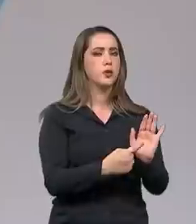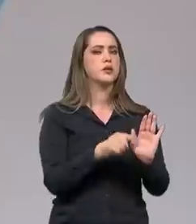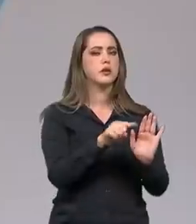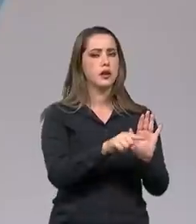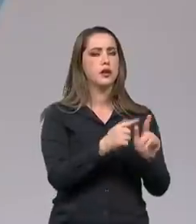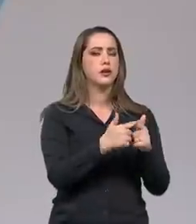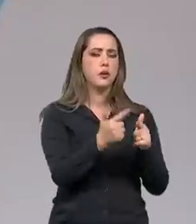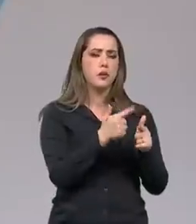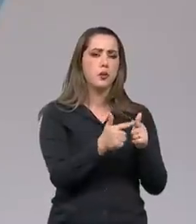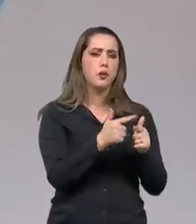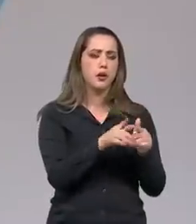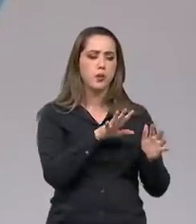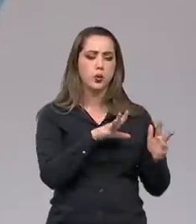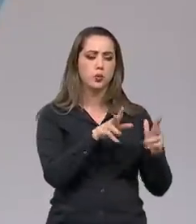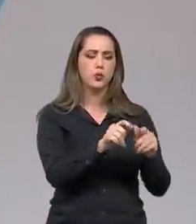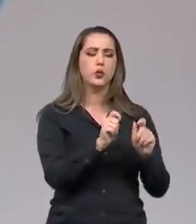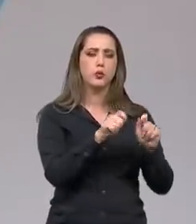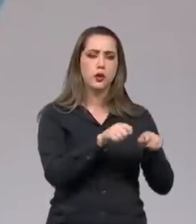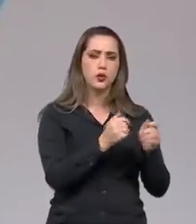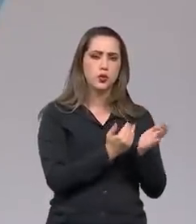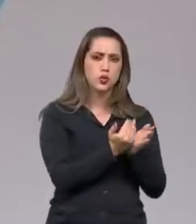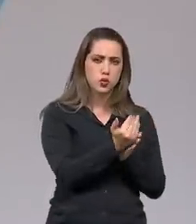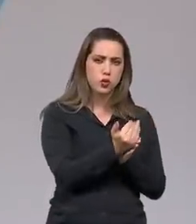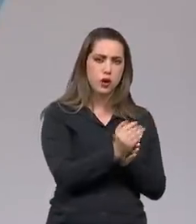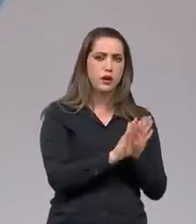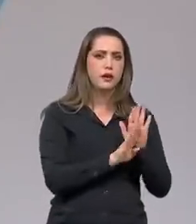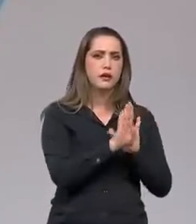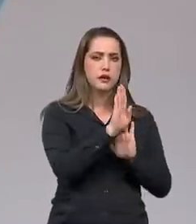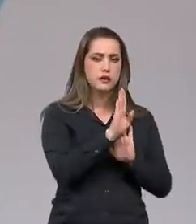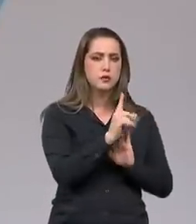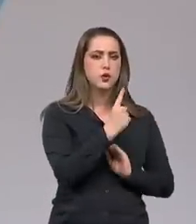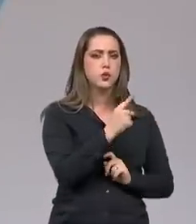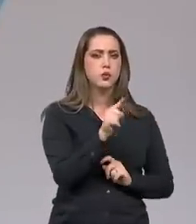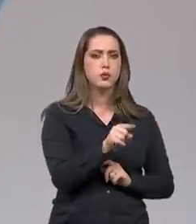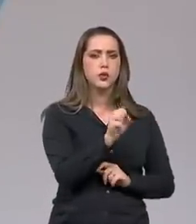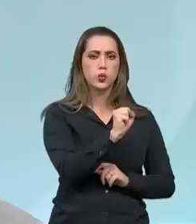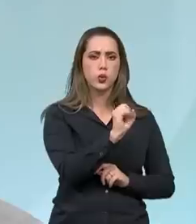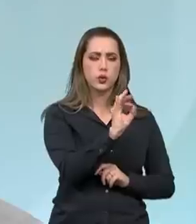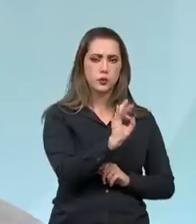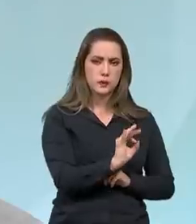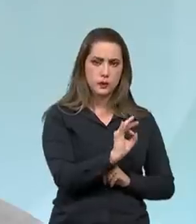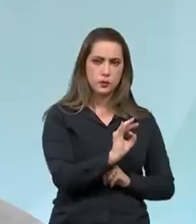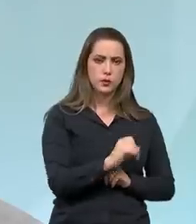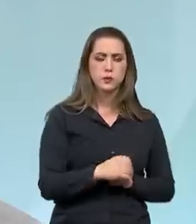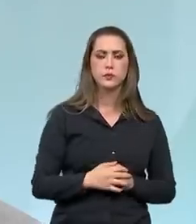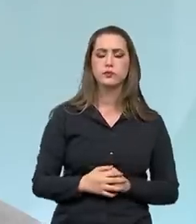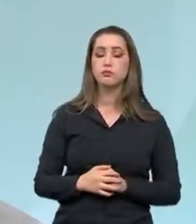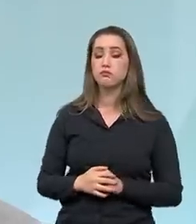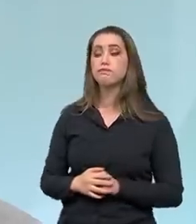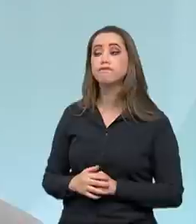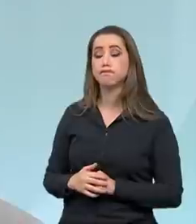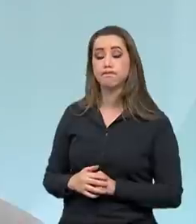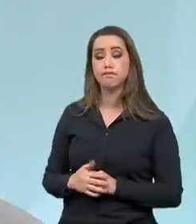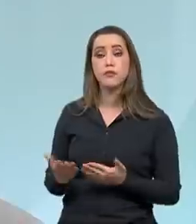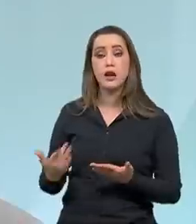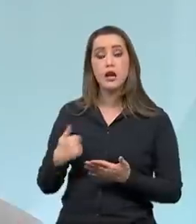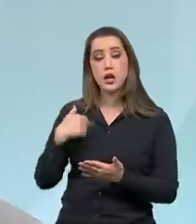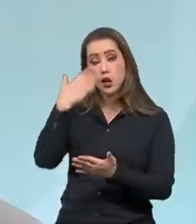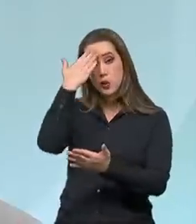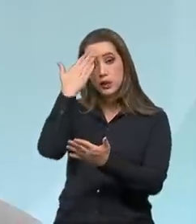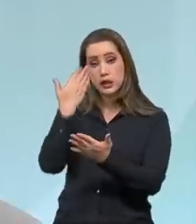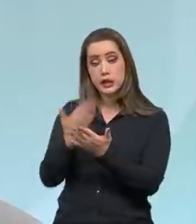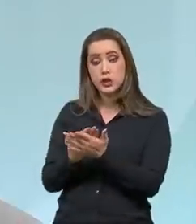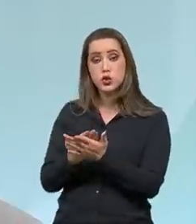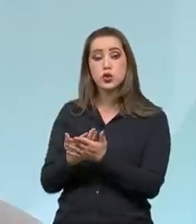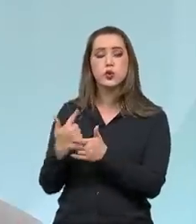desfavoráveis? Dá para manter essa previsão de crescermos 1,8% segundo o IPEA? Eu acredito que os fatores desfavoráveis